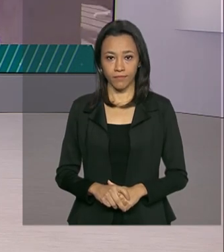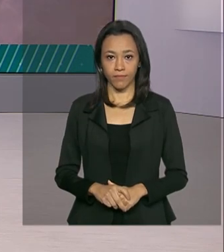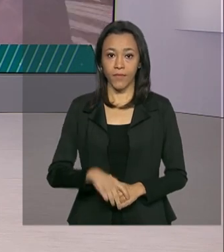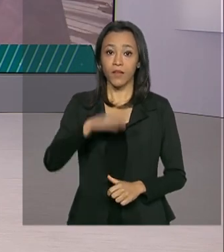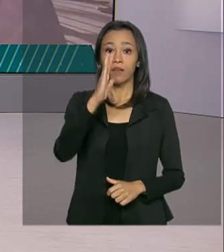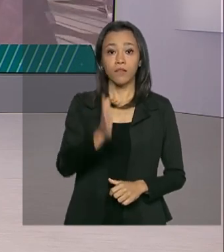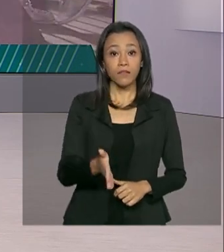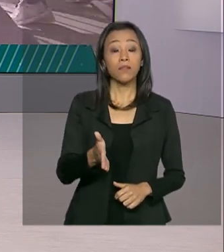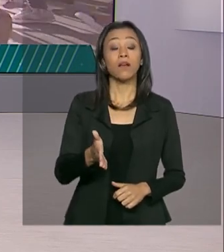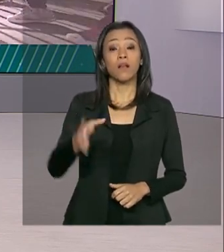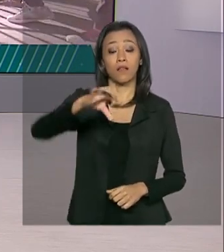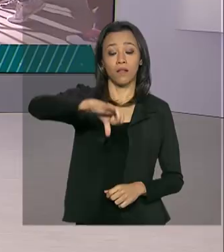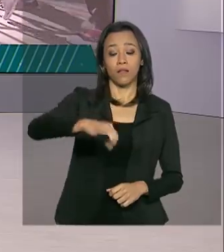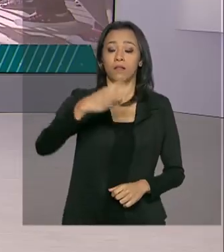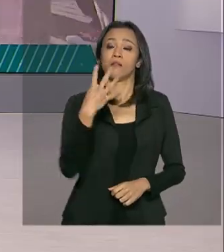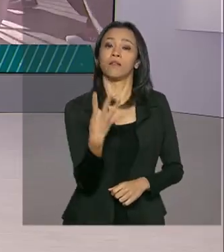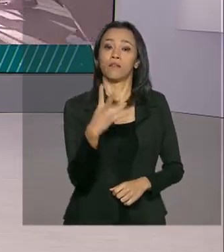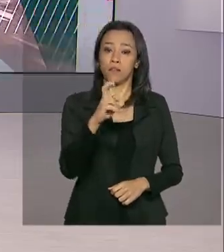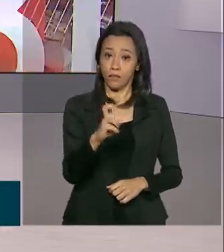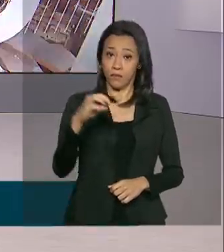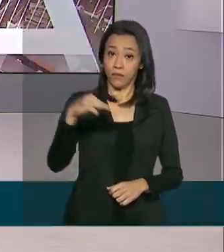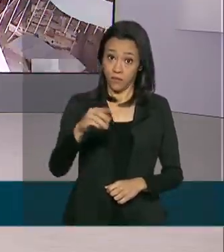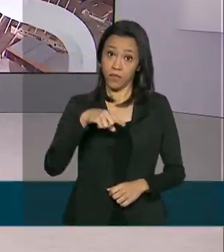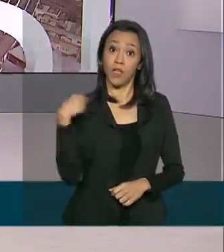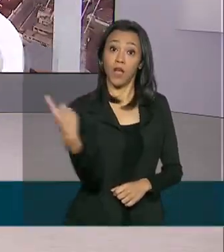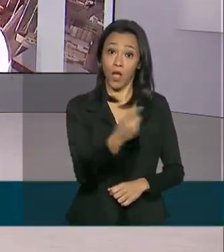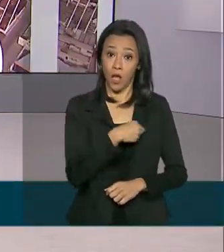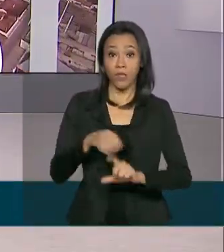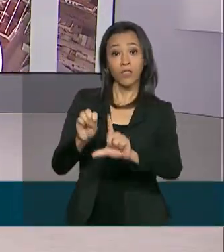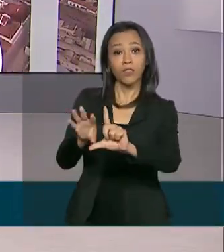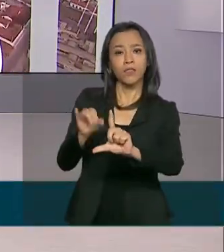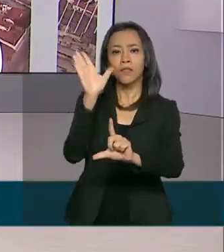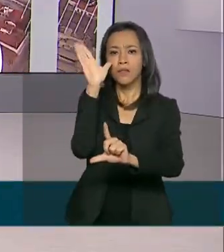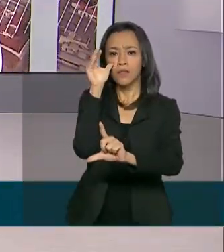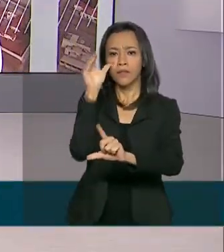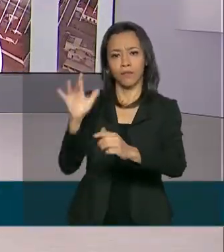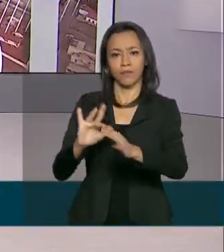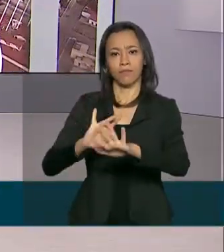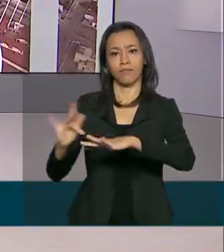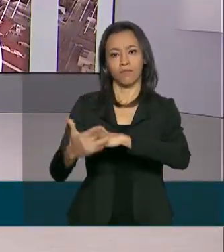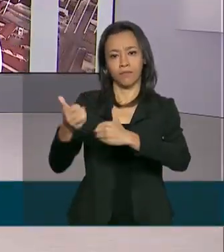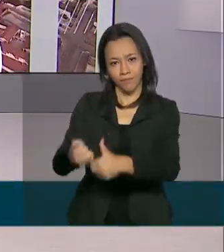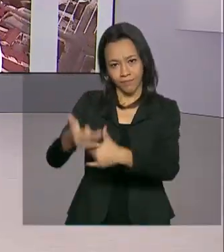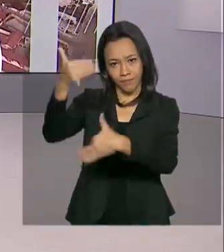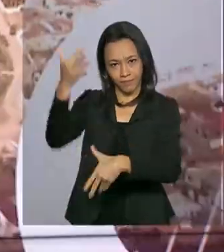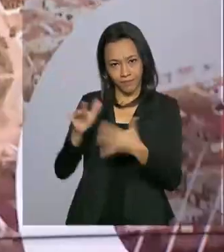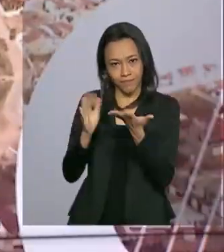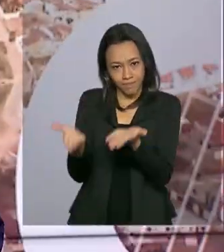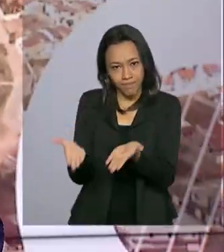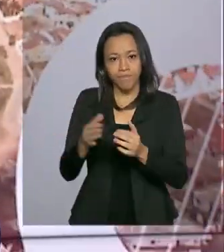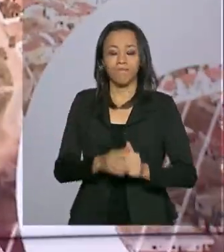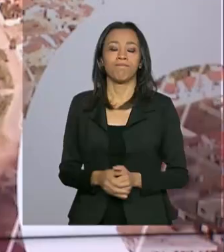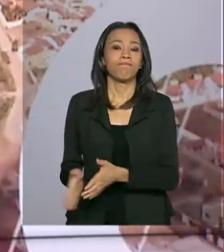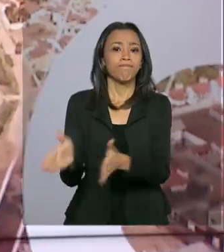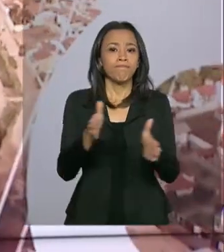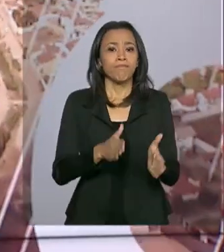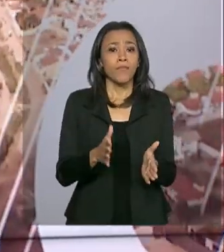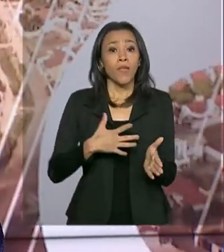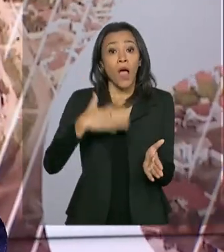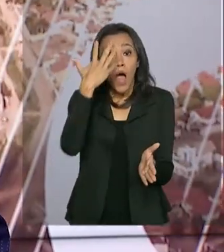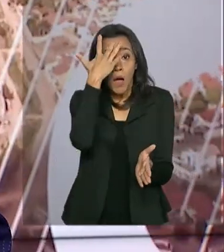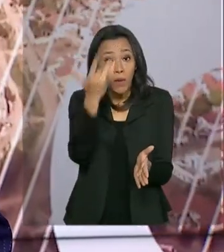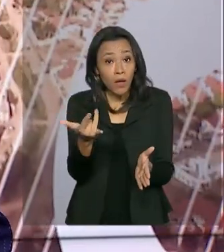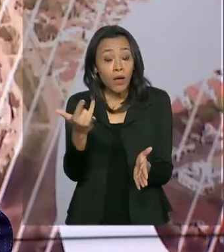São 9 horas e 45 minutos. Nós estamos ao vivo também pelas redes sociais. A partir de